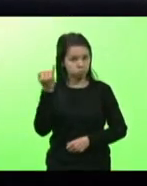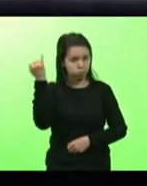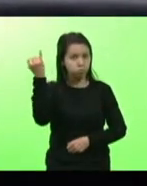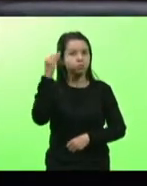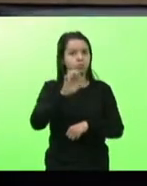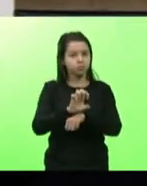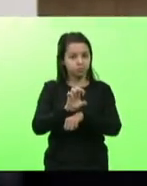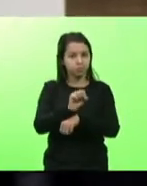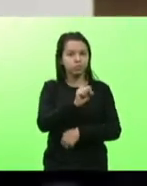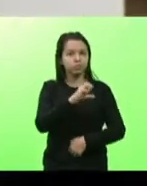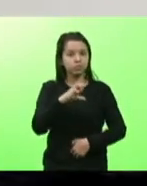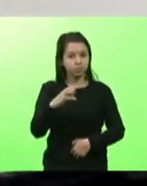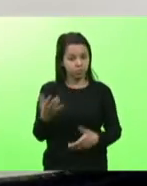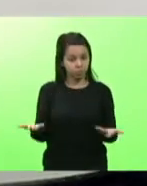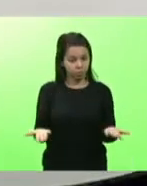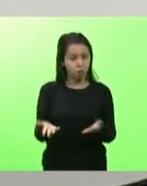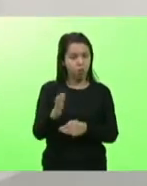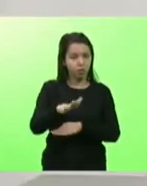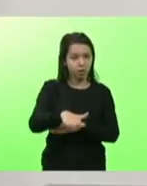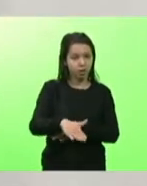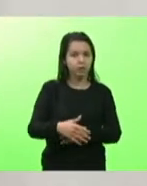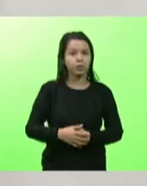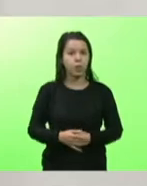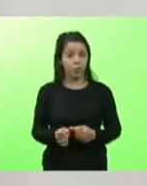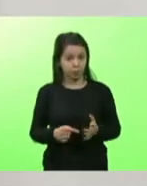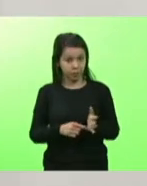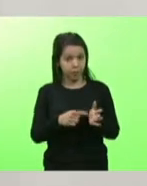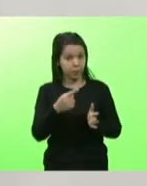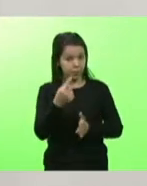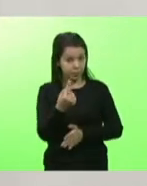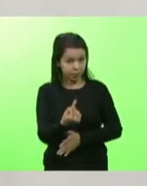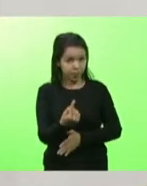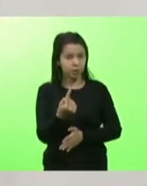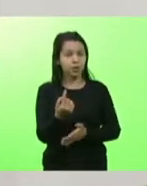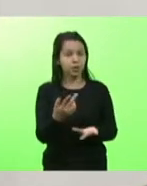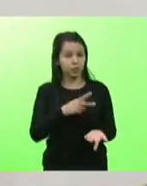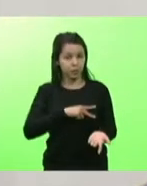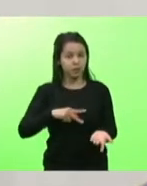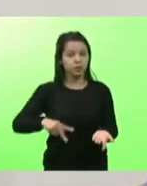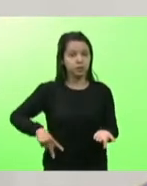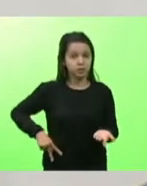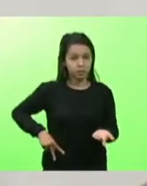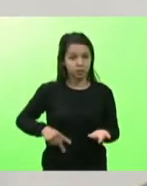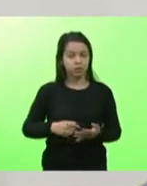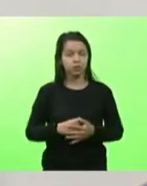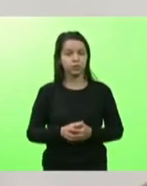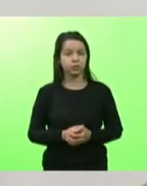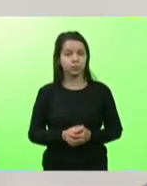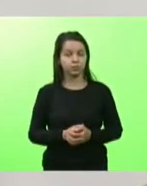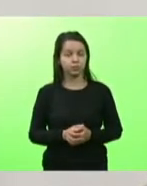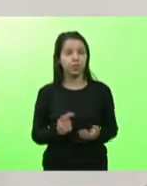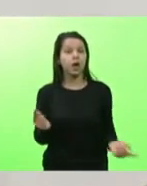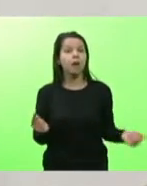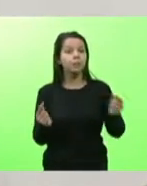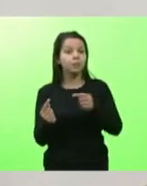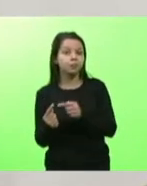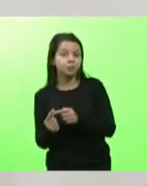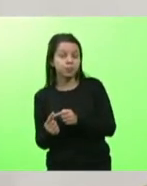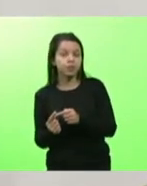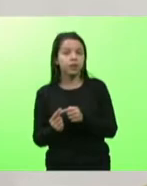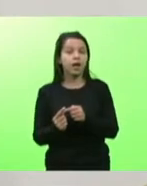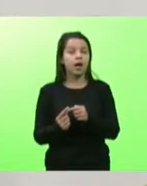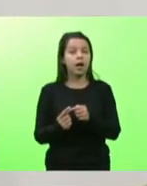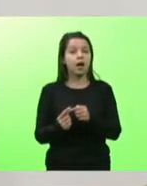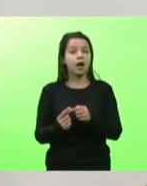Catarina aqui nesta tarde. O primeiro deles, senhor presidente, refere-se a Selesc.